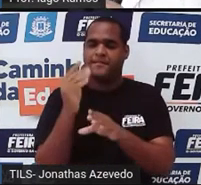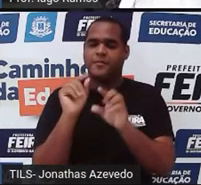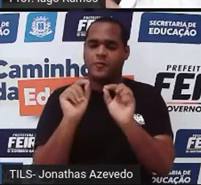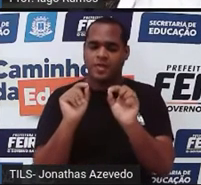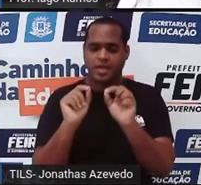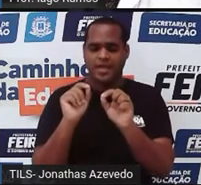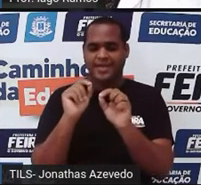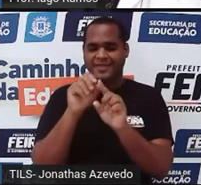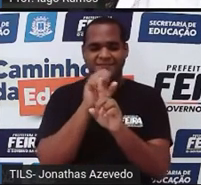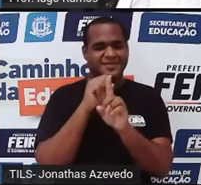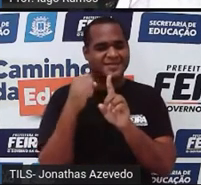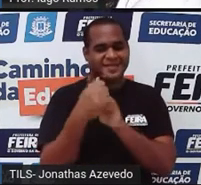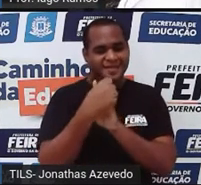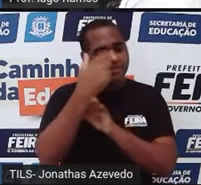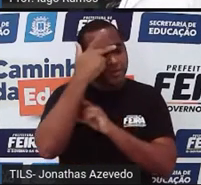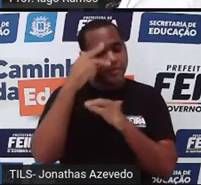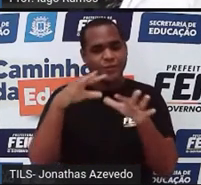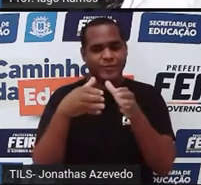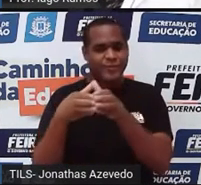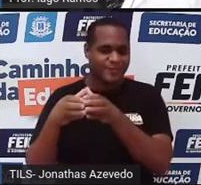sociedades, né?